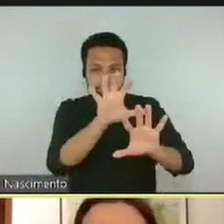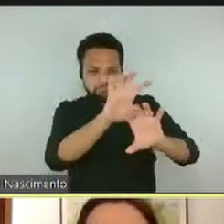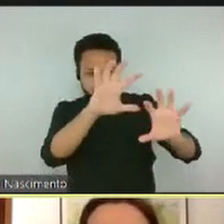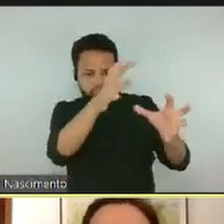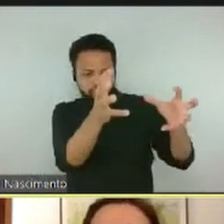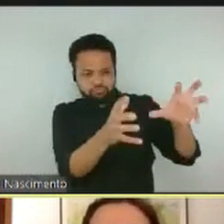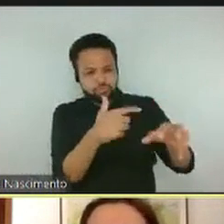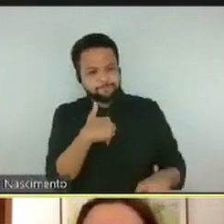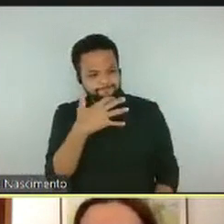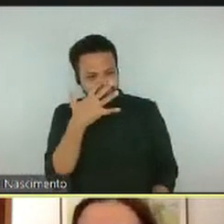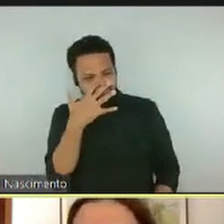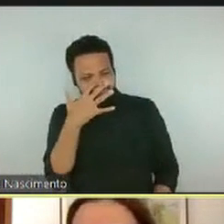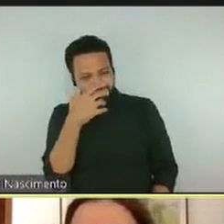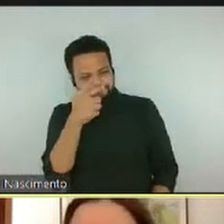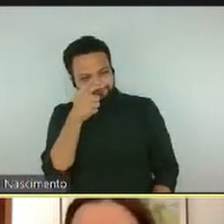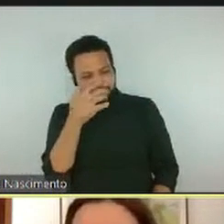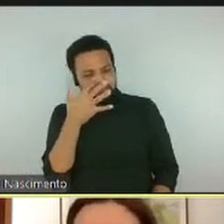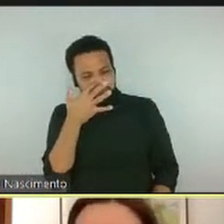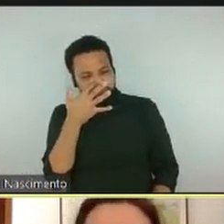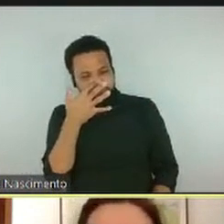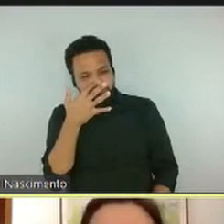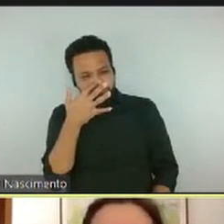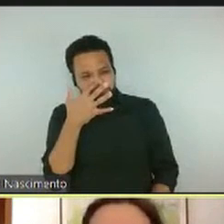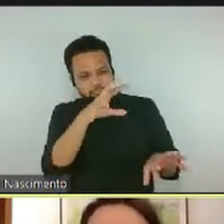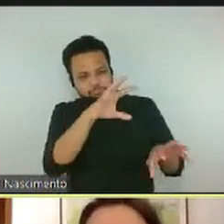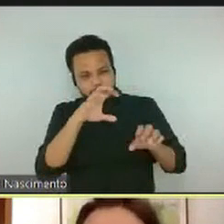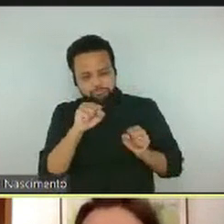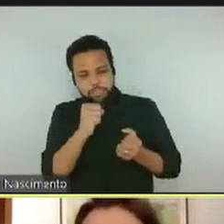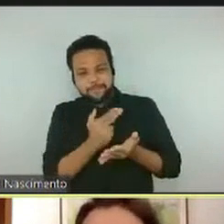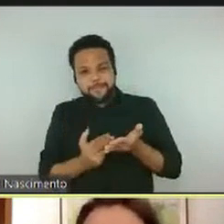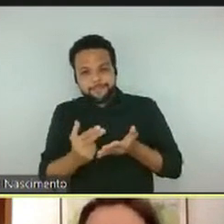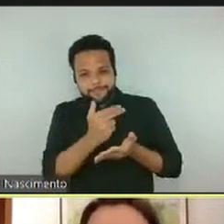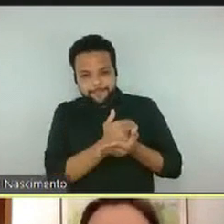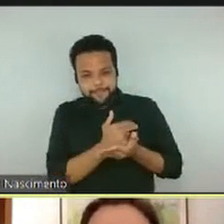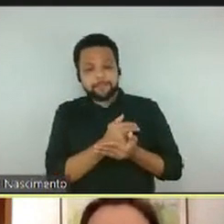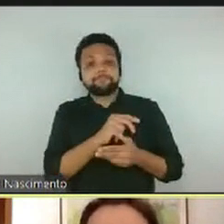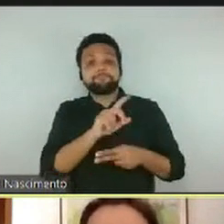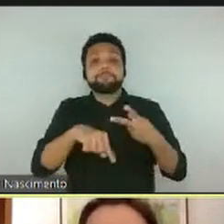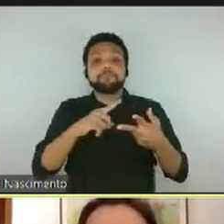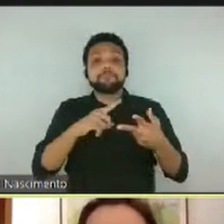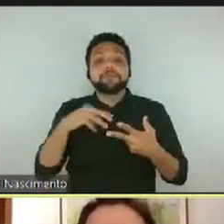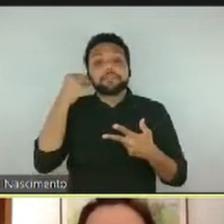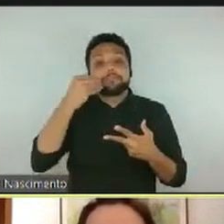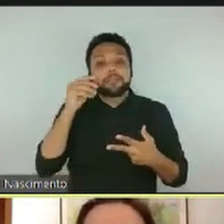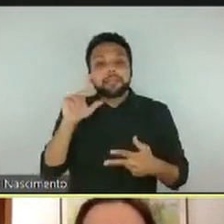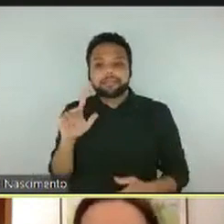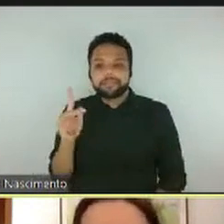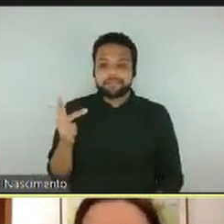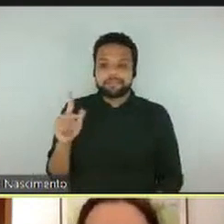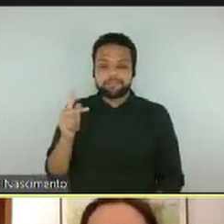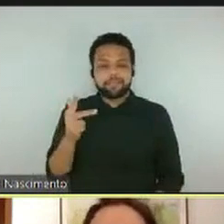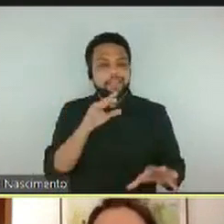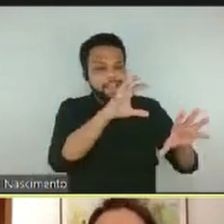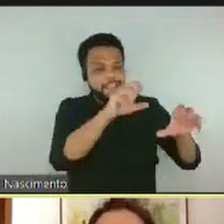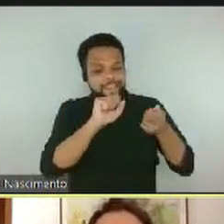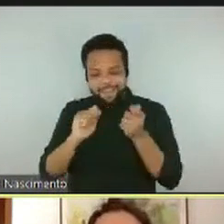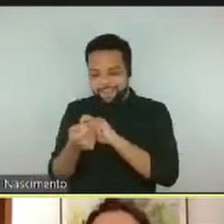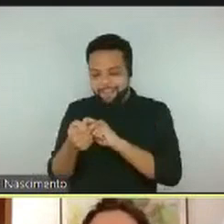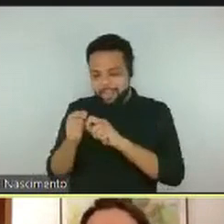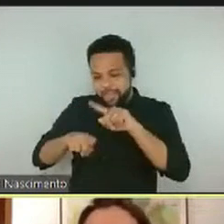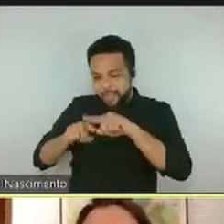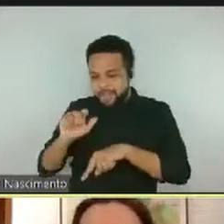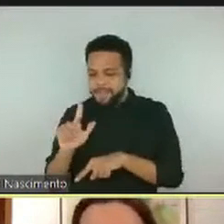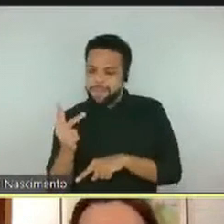exercício, a experimentação da tridimensionalidade, referente à poética do artista. Aqui foi uma